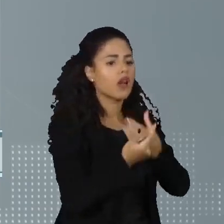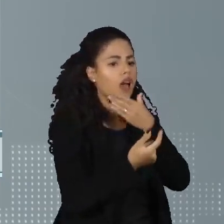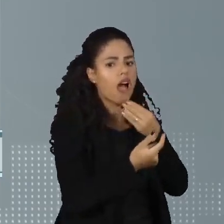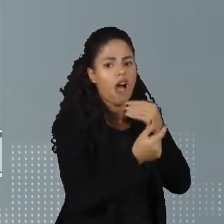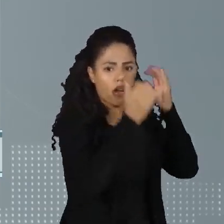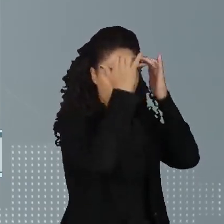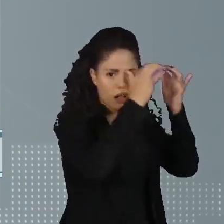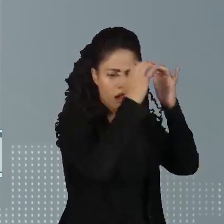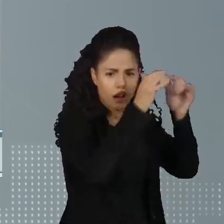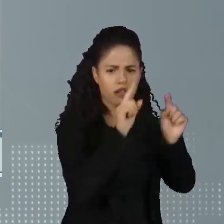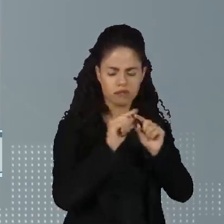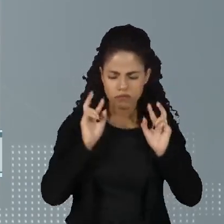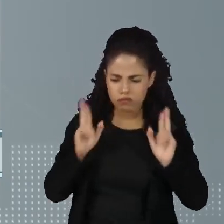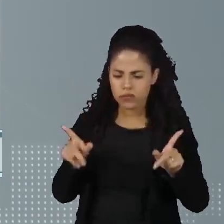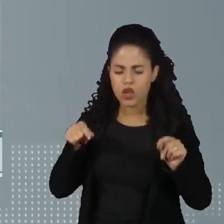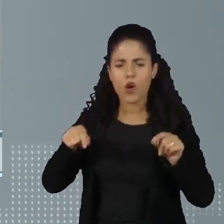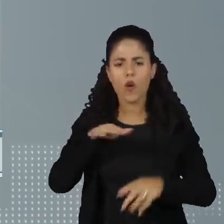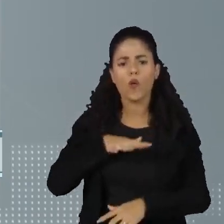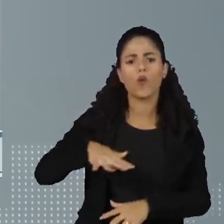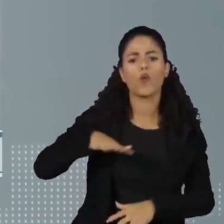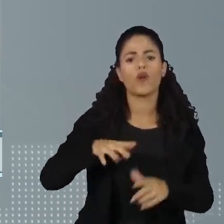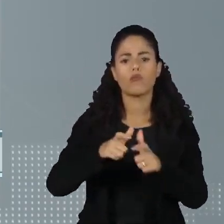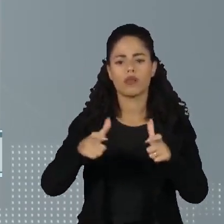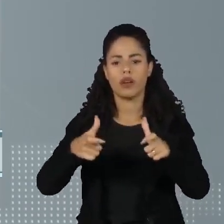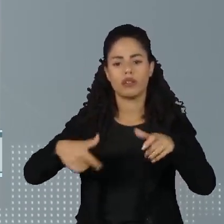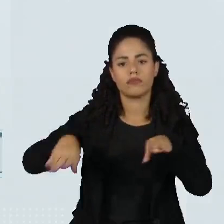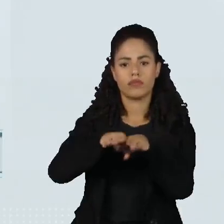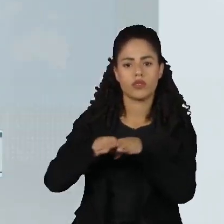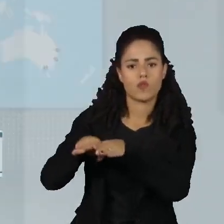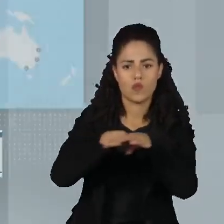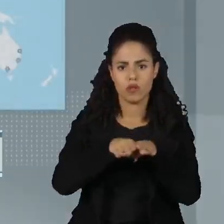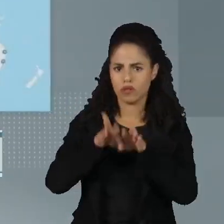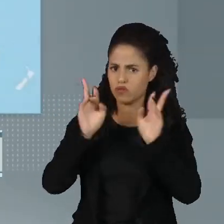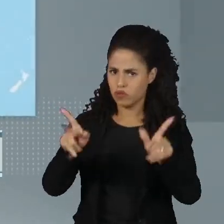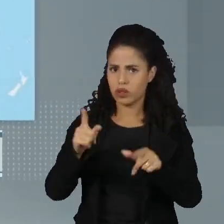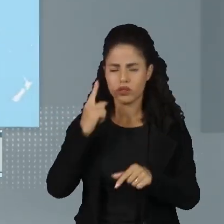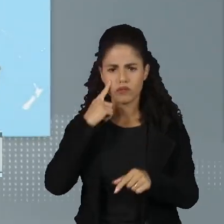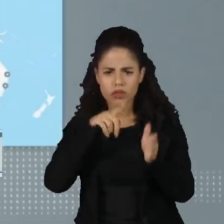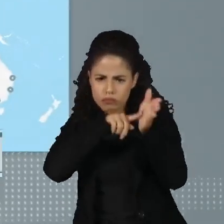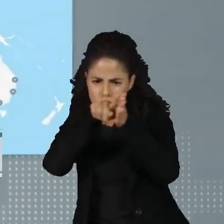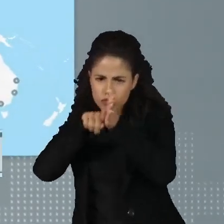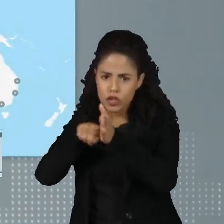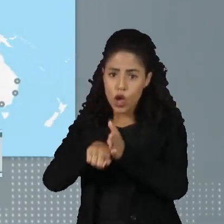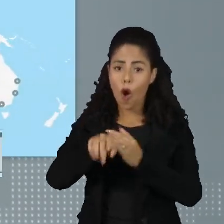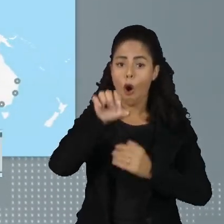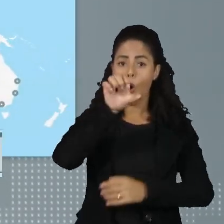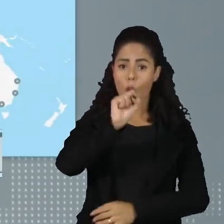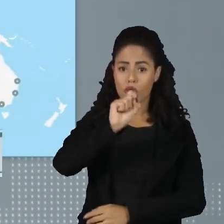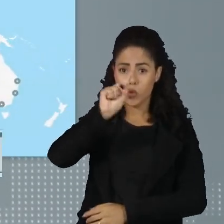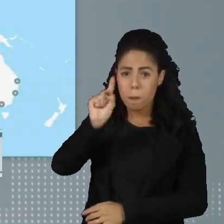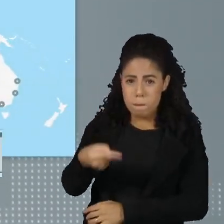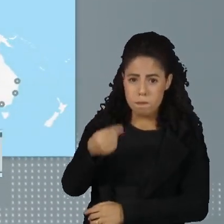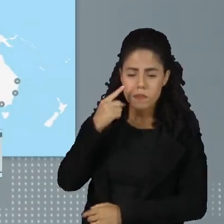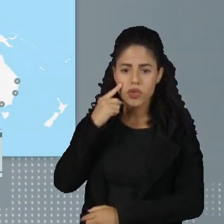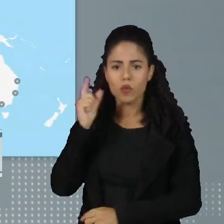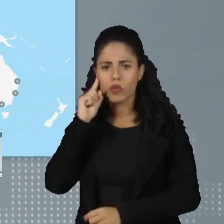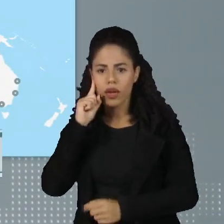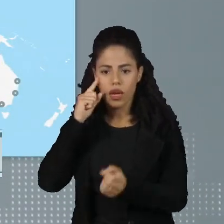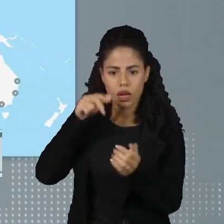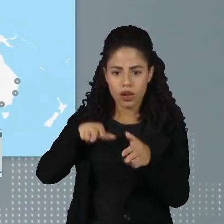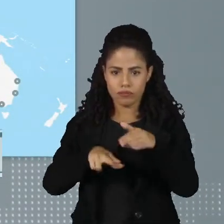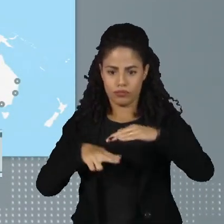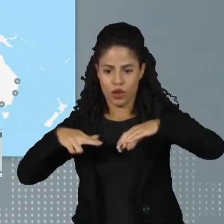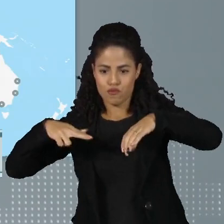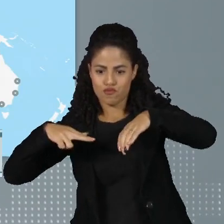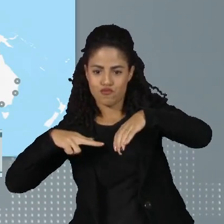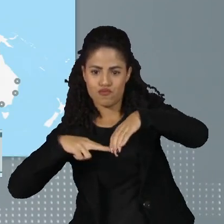não foram observadas nas regiões com maior igualdade de gênero. Foram analisados quase 8 mil exames de ressonância magnética